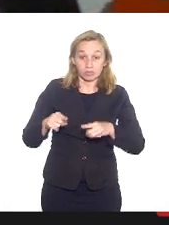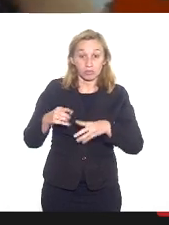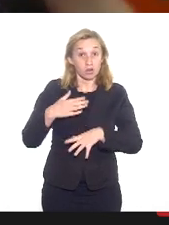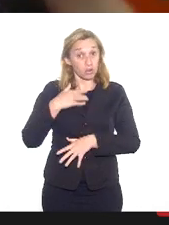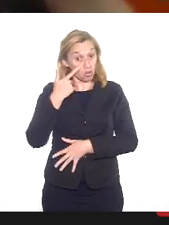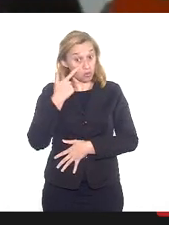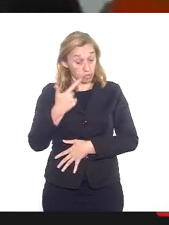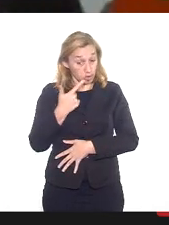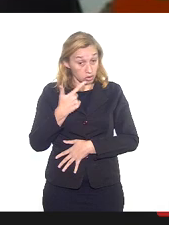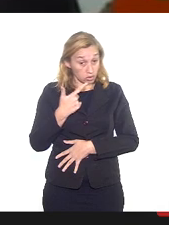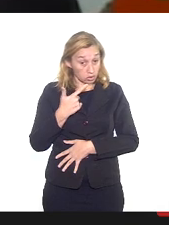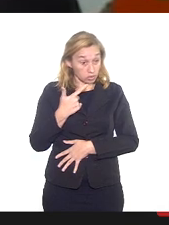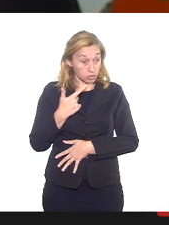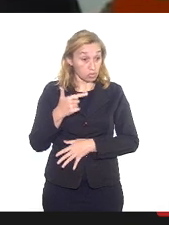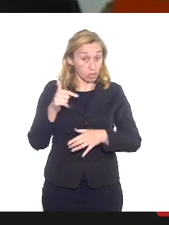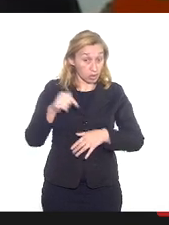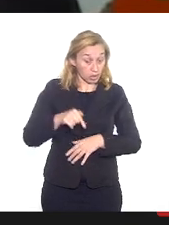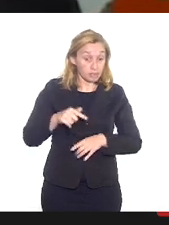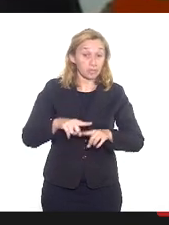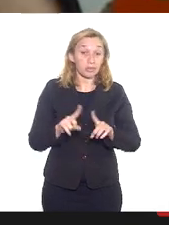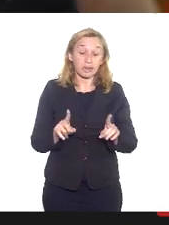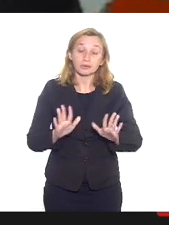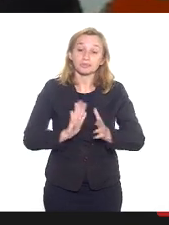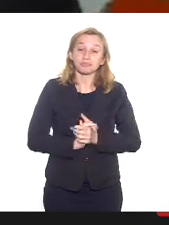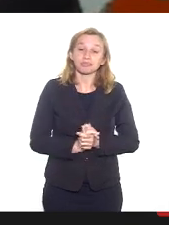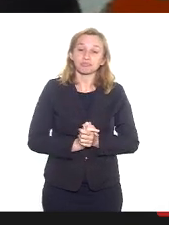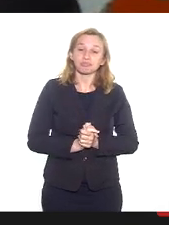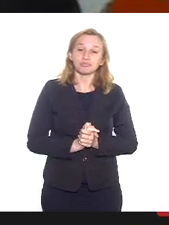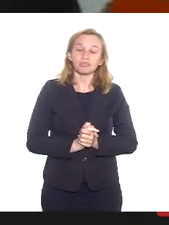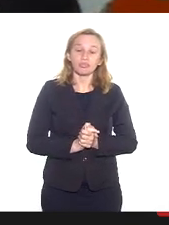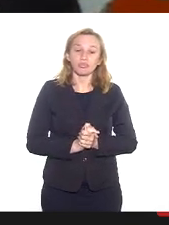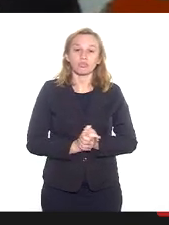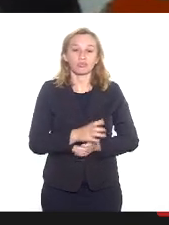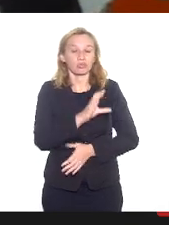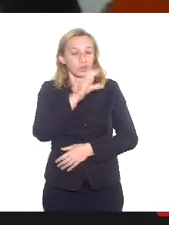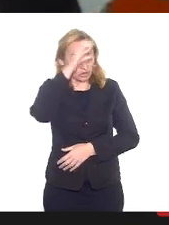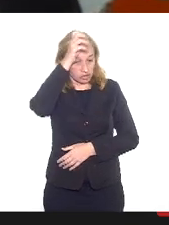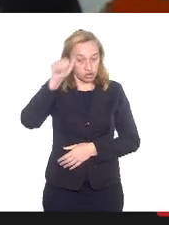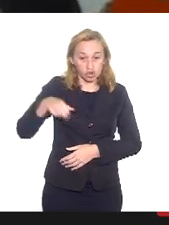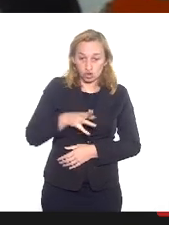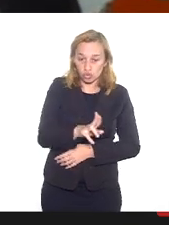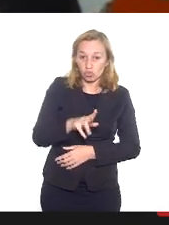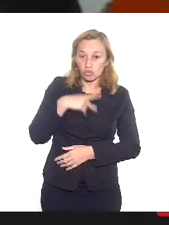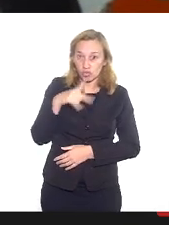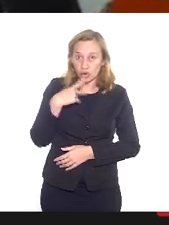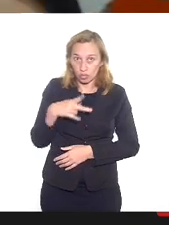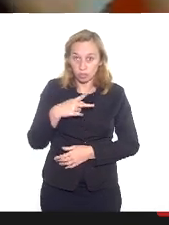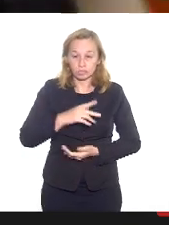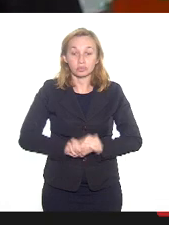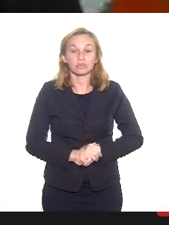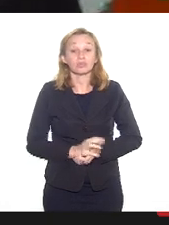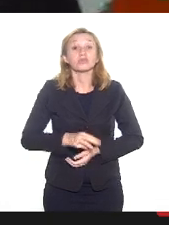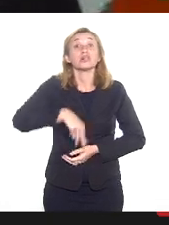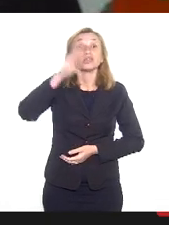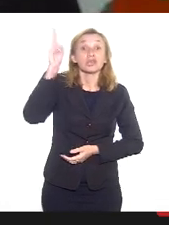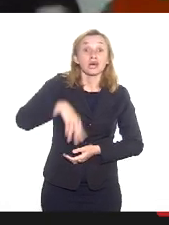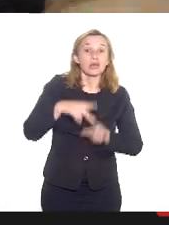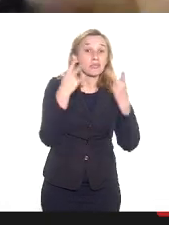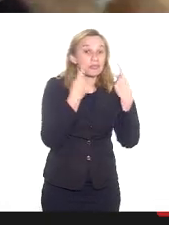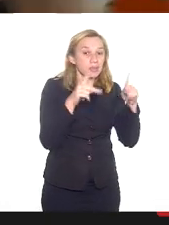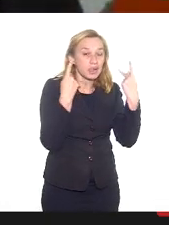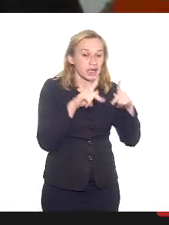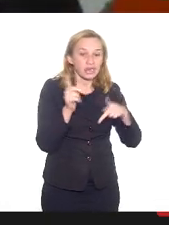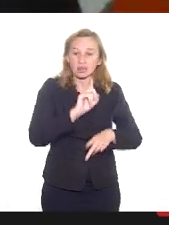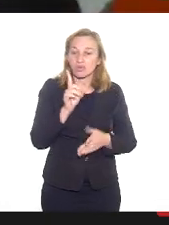ver que eu tenho presenciado aqui. E até por uma questão como a Tia Ju falou, que quem prega isso não